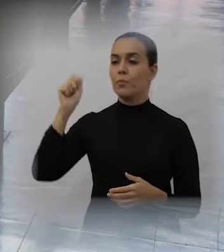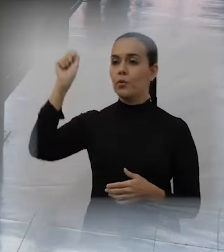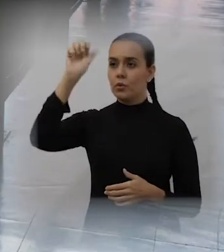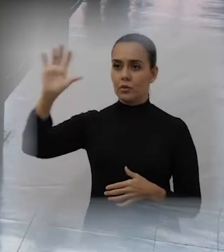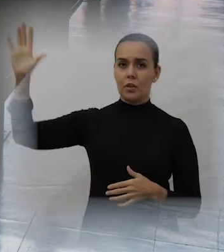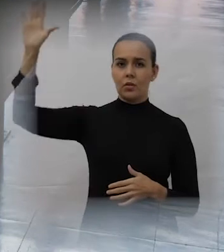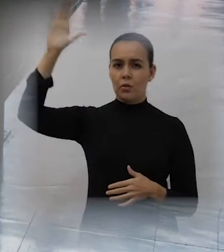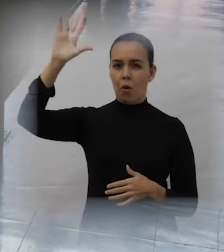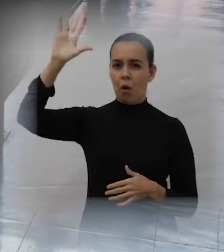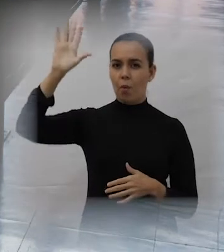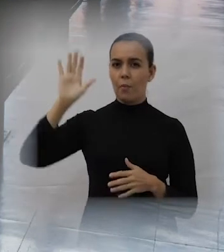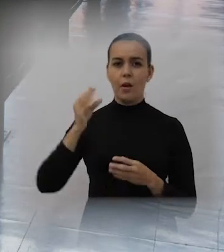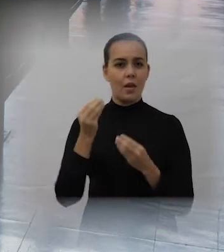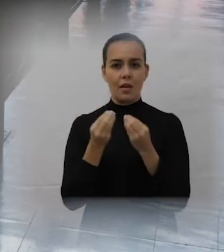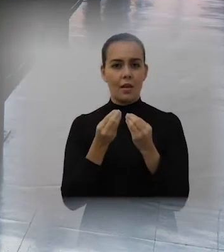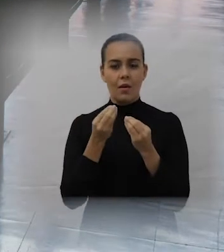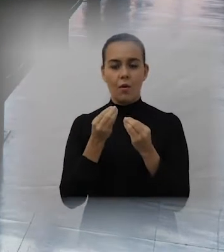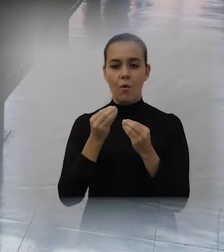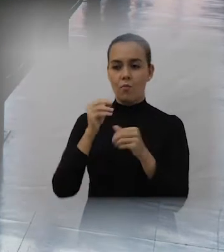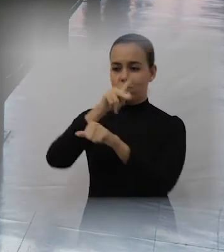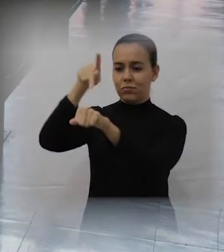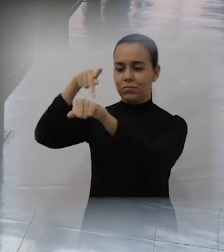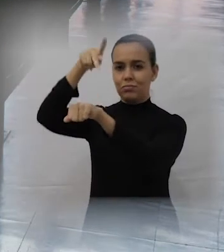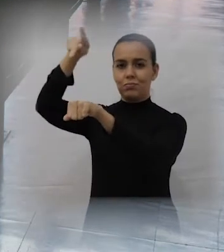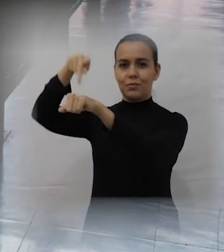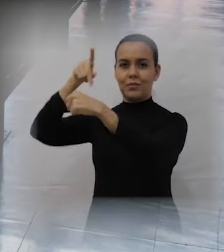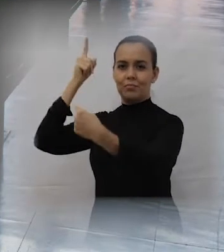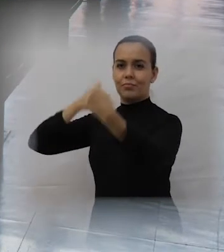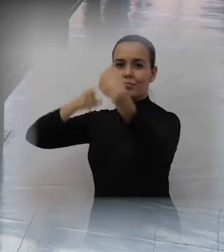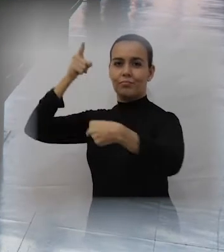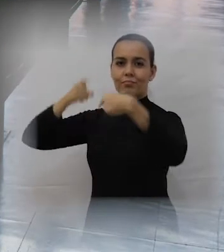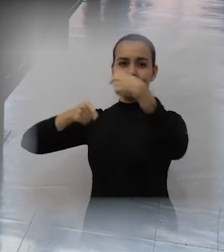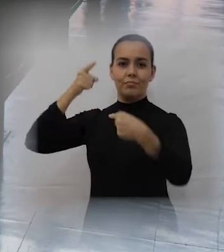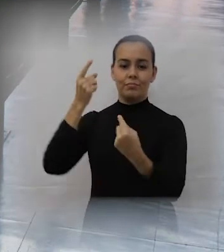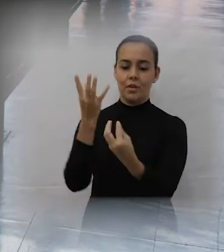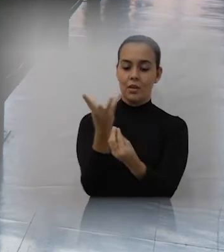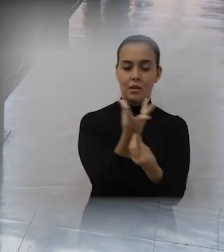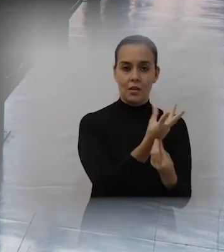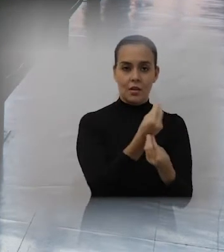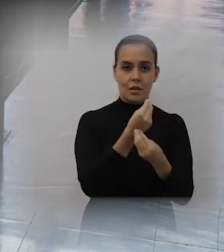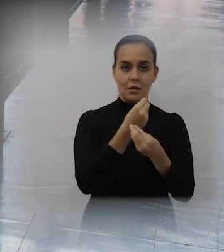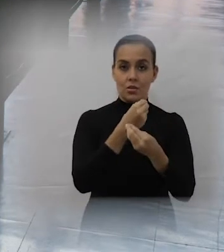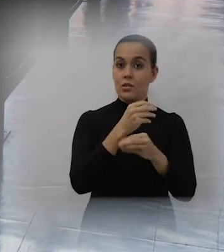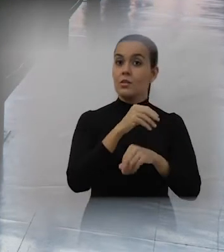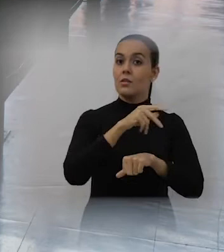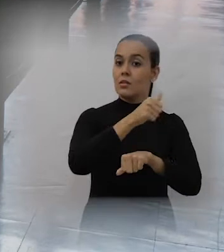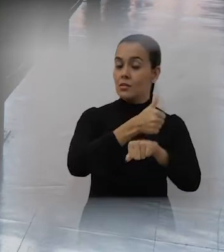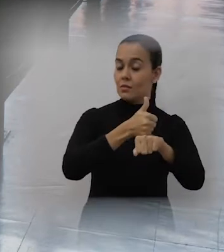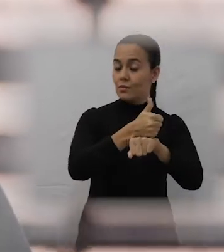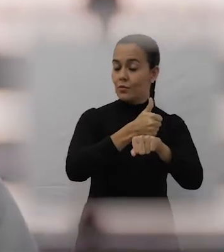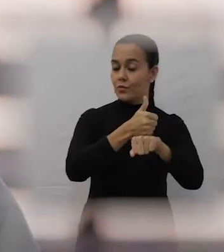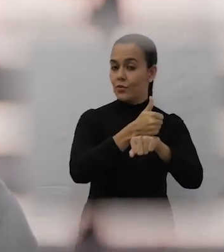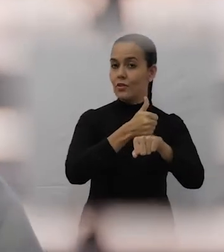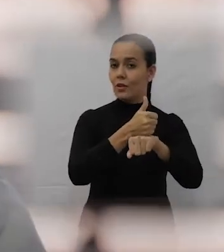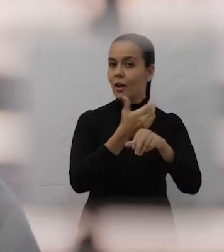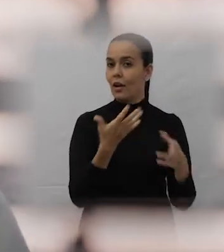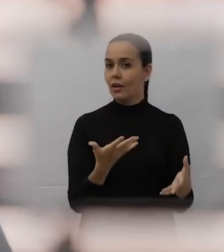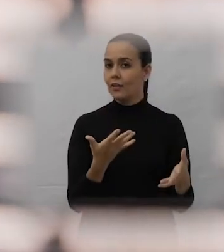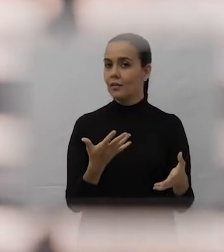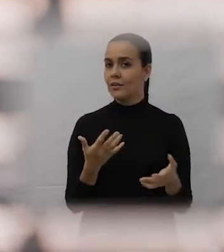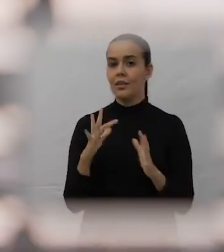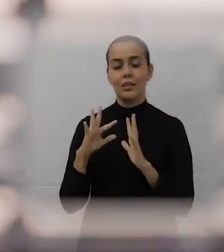artistas livres, mas no final descobriu-se que eram artistas financiados pelo Departamento de Estado americano, né? Então, quer dizer,